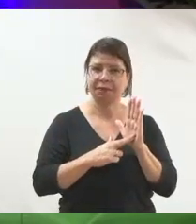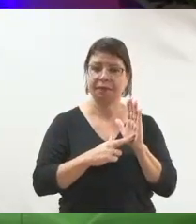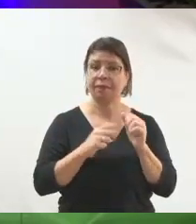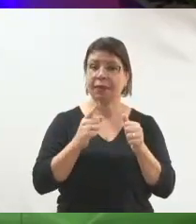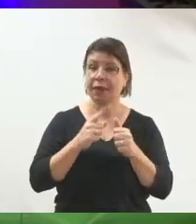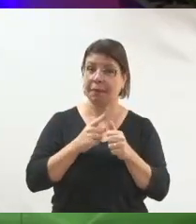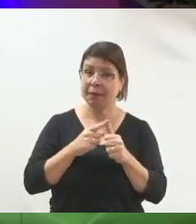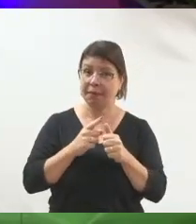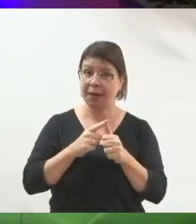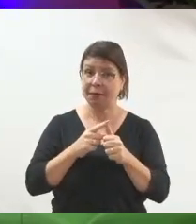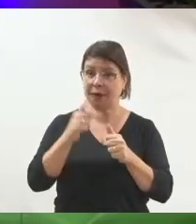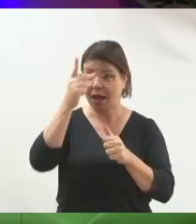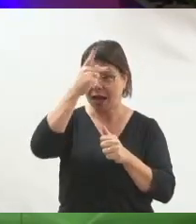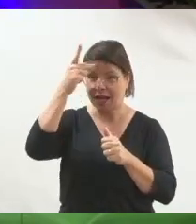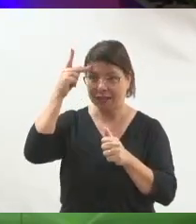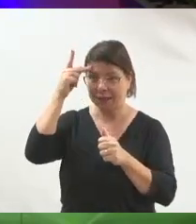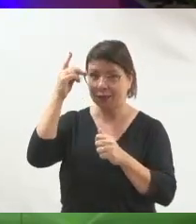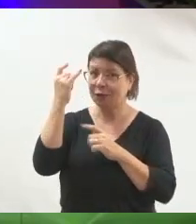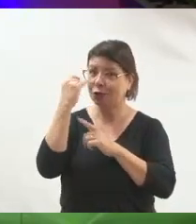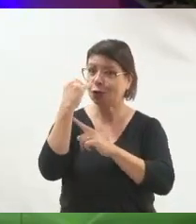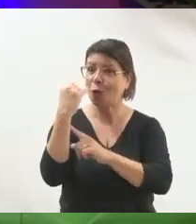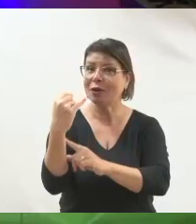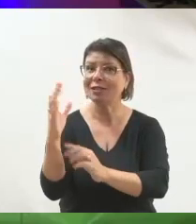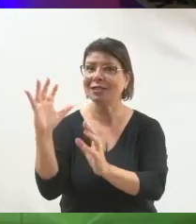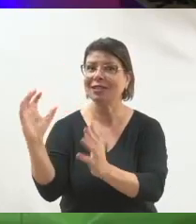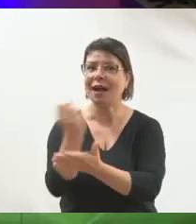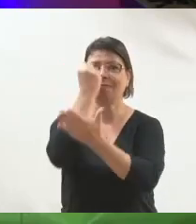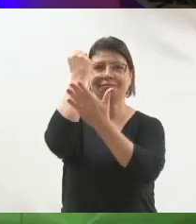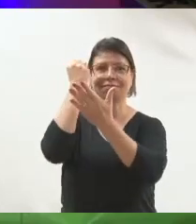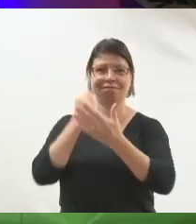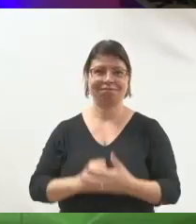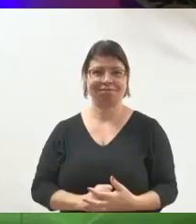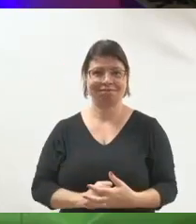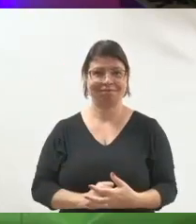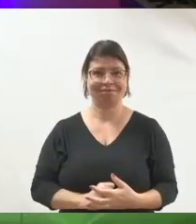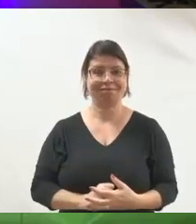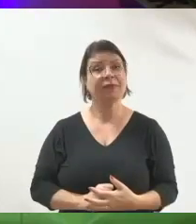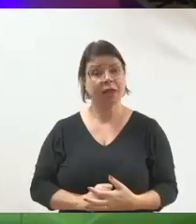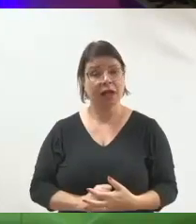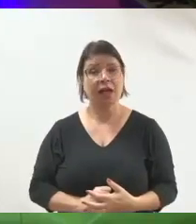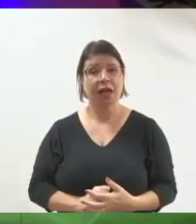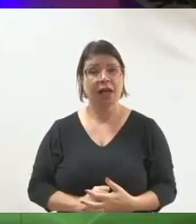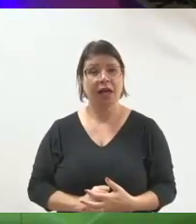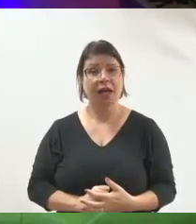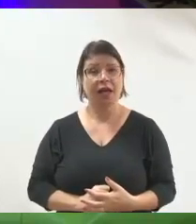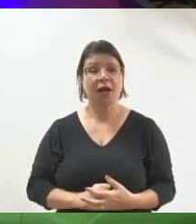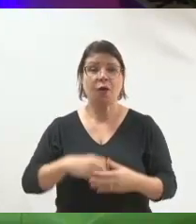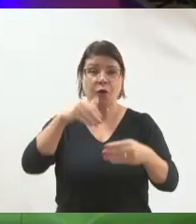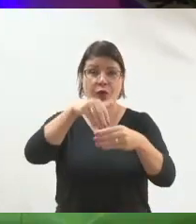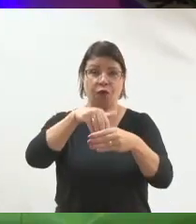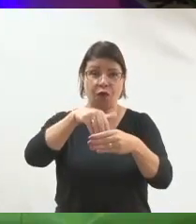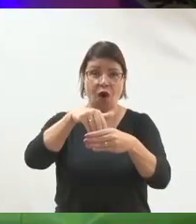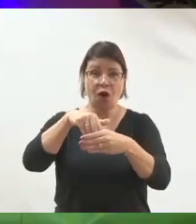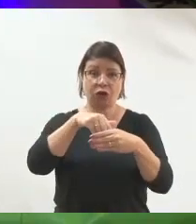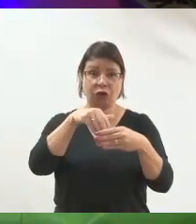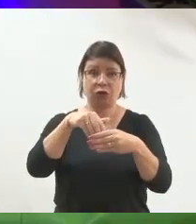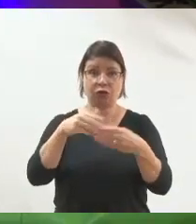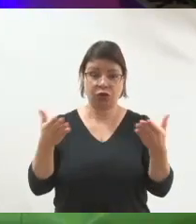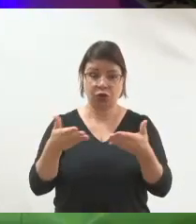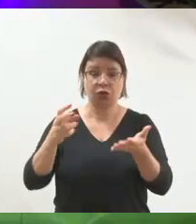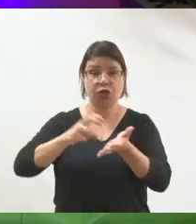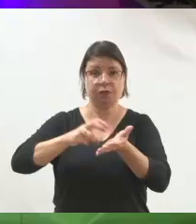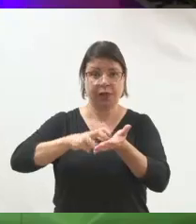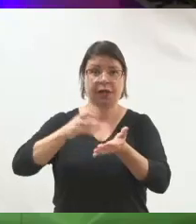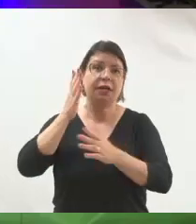Conquistar as pessoas. A gente não conquista o voto, e eu acredito que as palestras da manhã trouxeram um pouco dessa perspectiva.